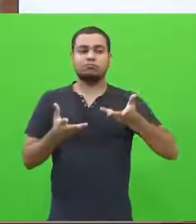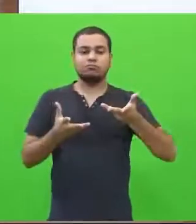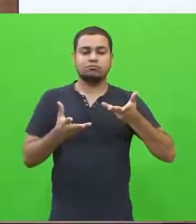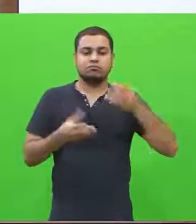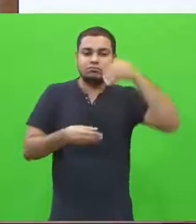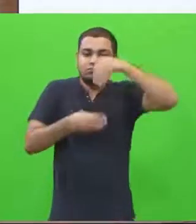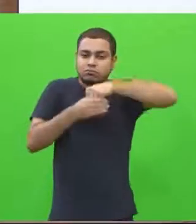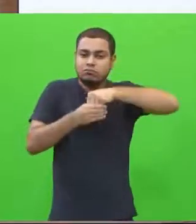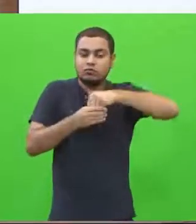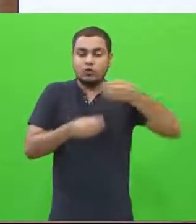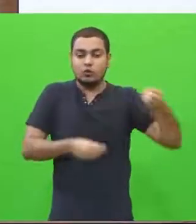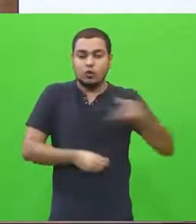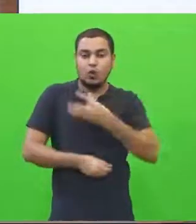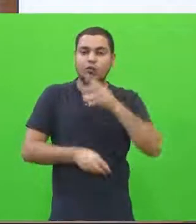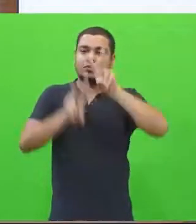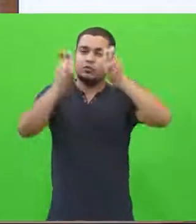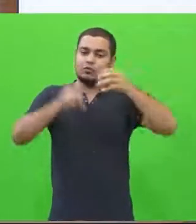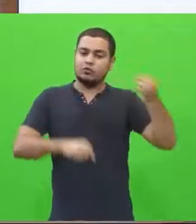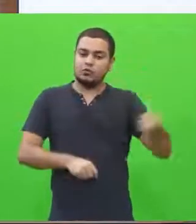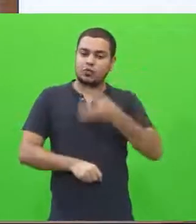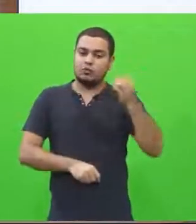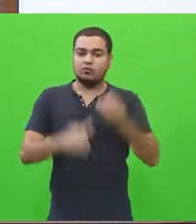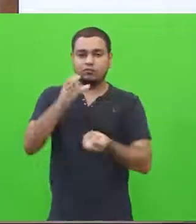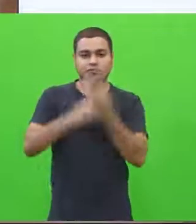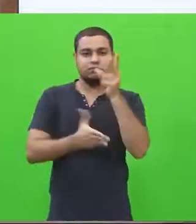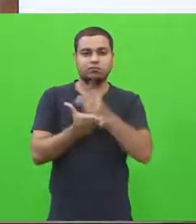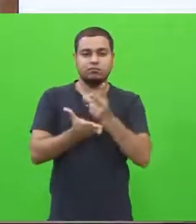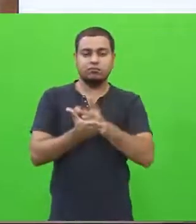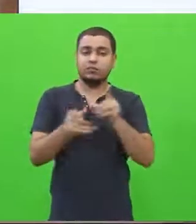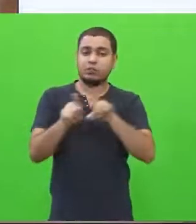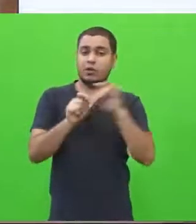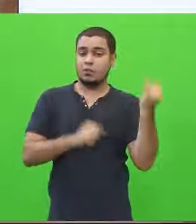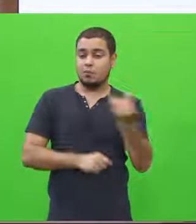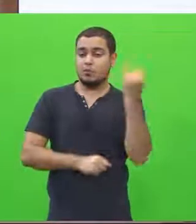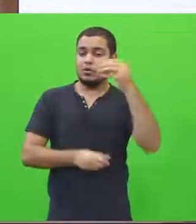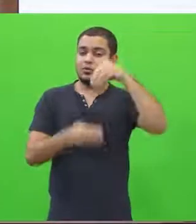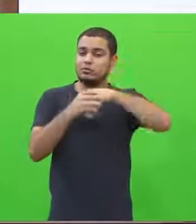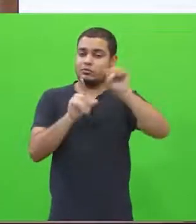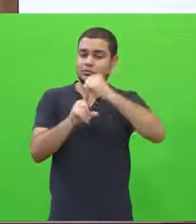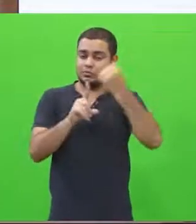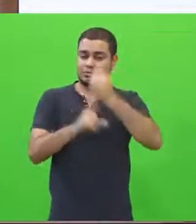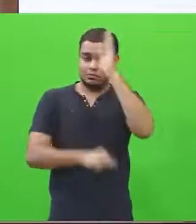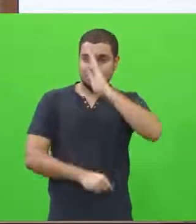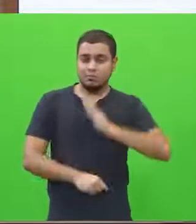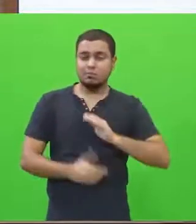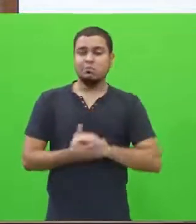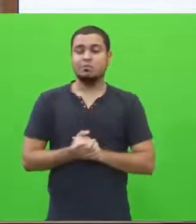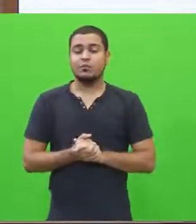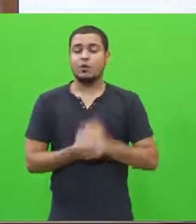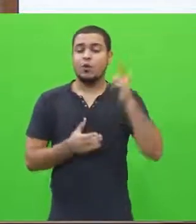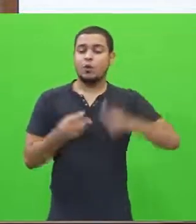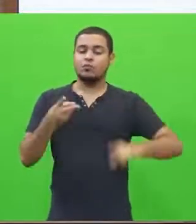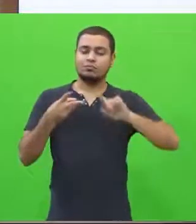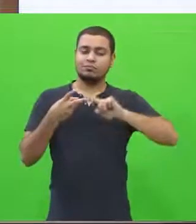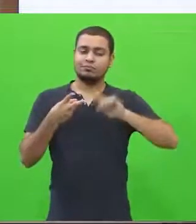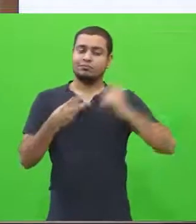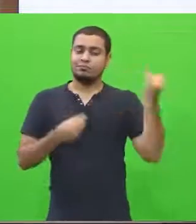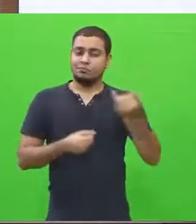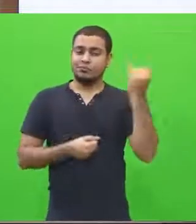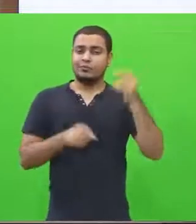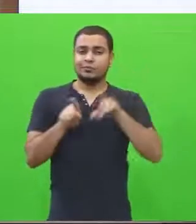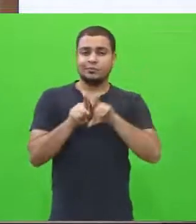atuais e importantes para a sociedade brasileira. Outro ponto que a Neisa